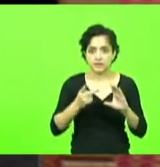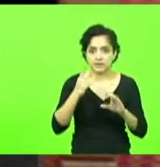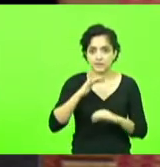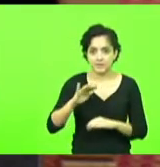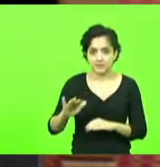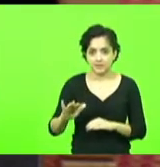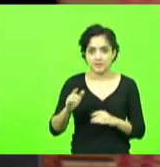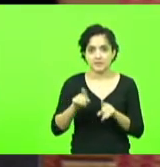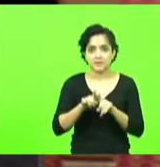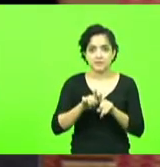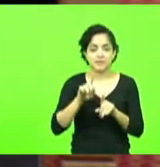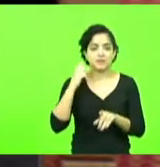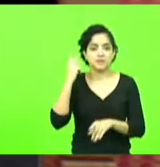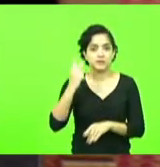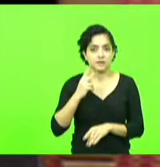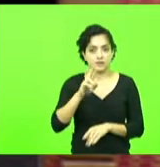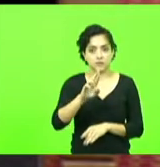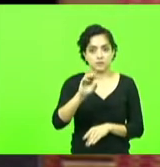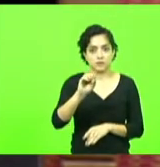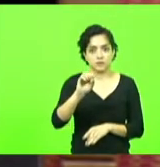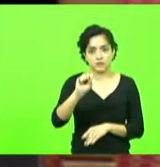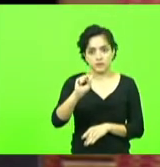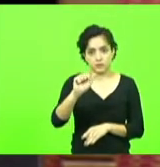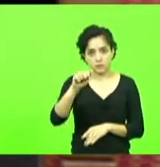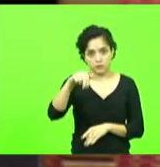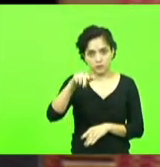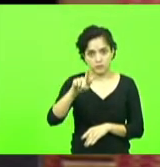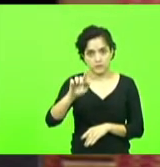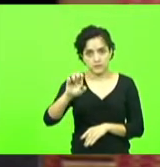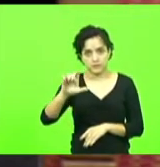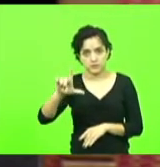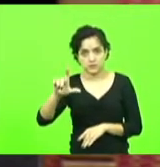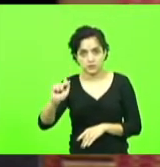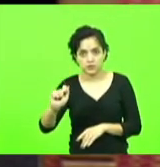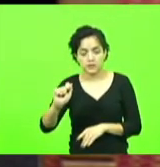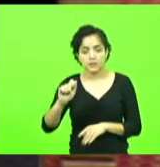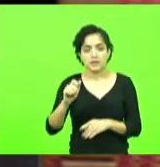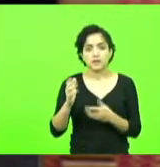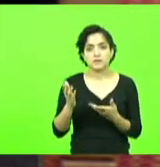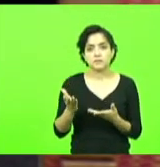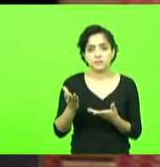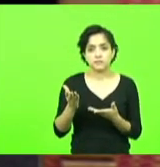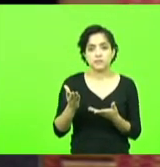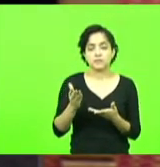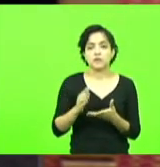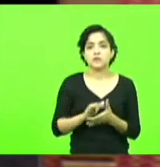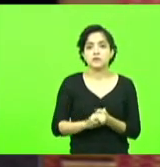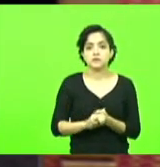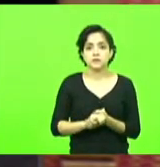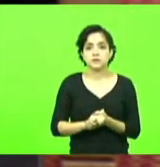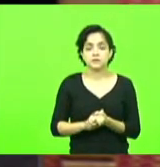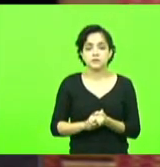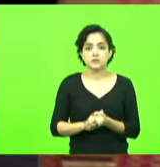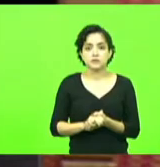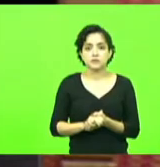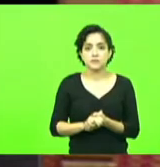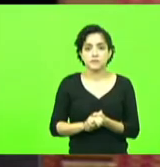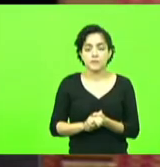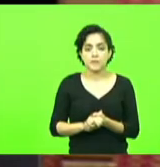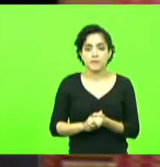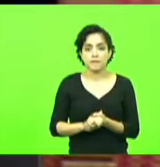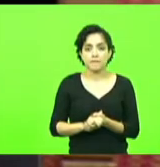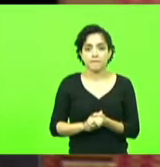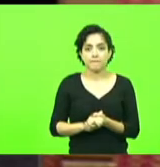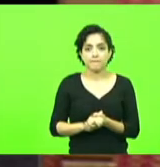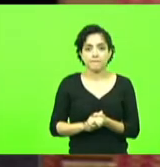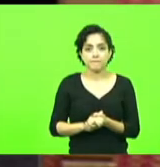vereadora Rosângela aí de... A vereadora Rosângela, que está conduzindo os